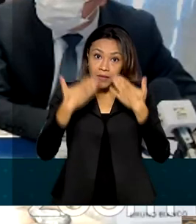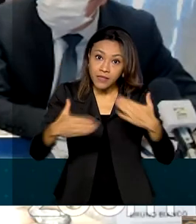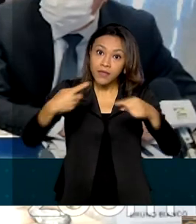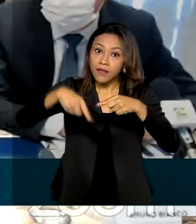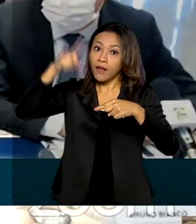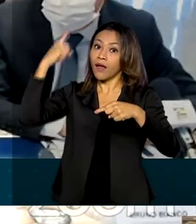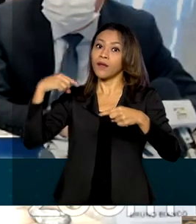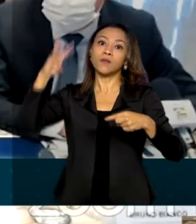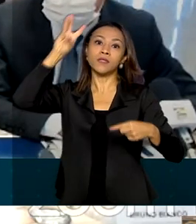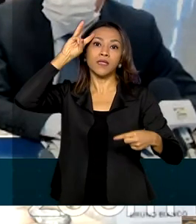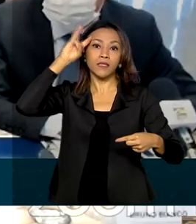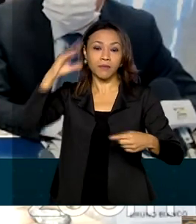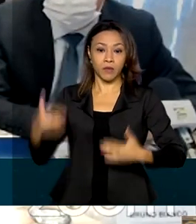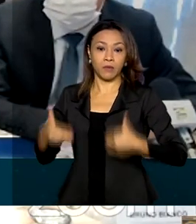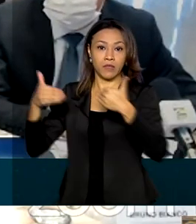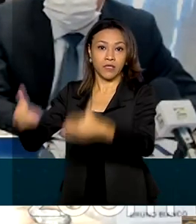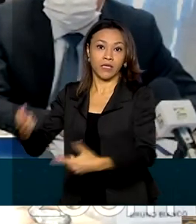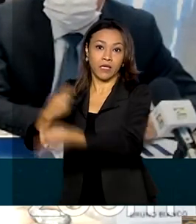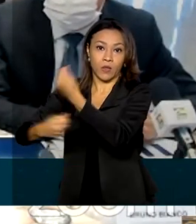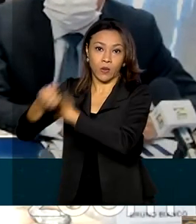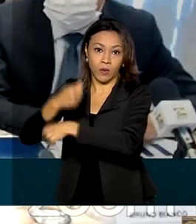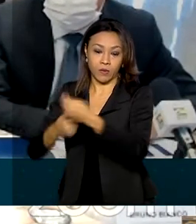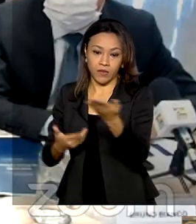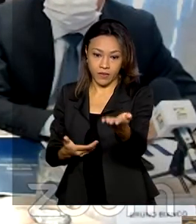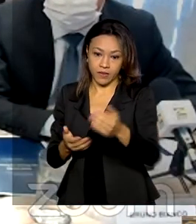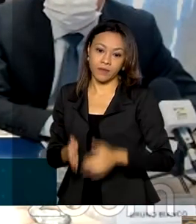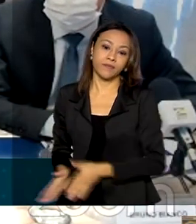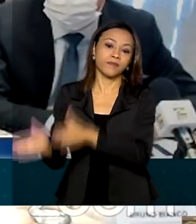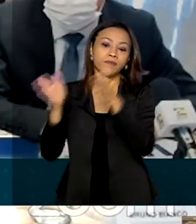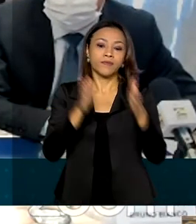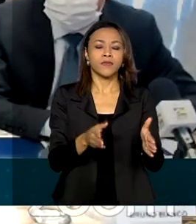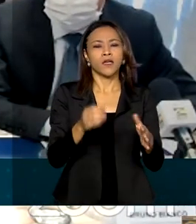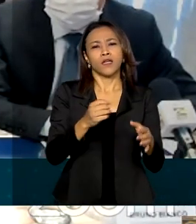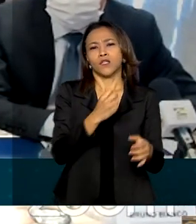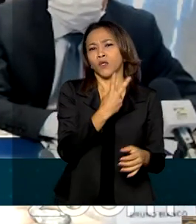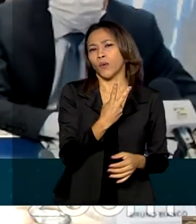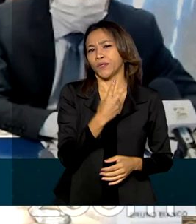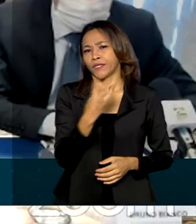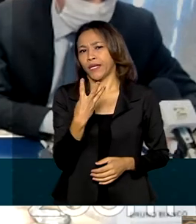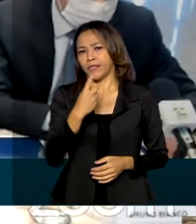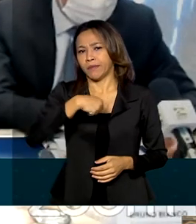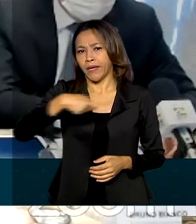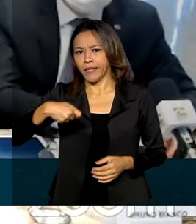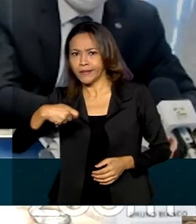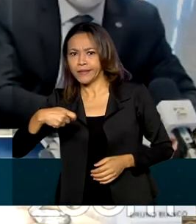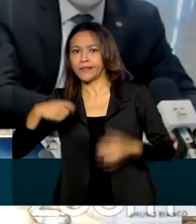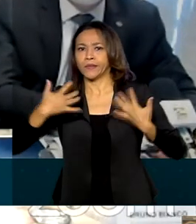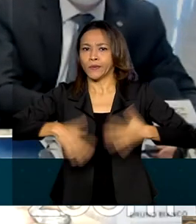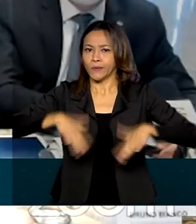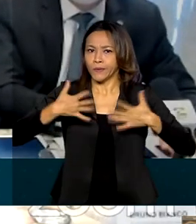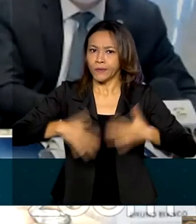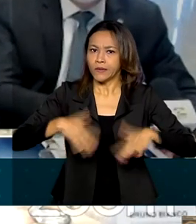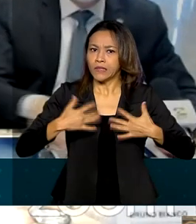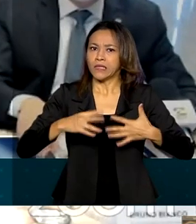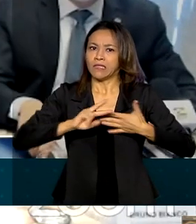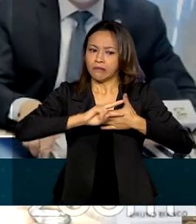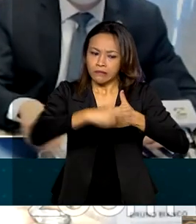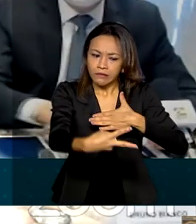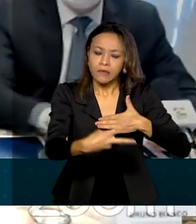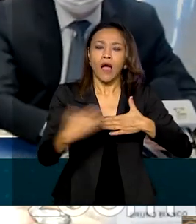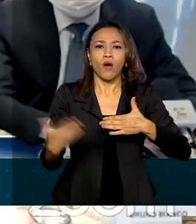Ministério da Economia. Nós começamos, depois de dois ou três meses de forte impacto, nós começamos uma retomada gradual